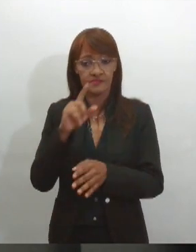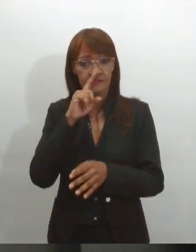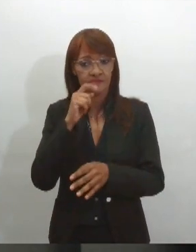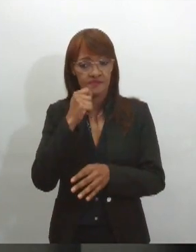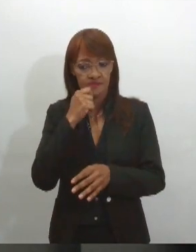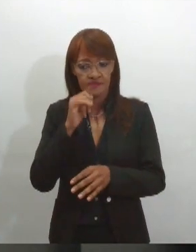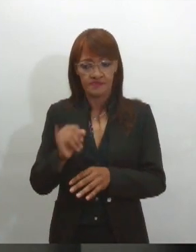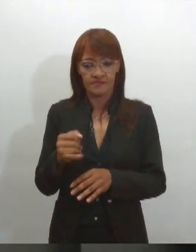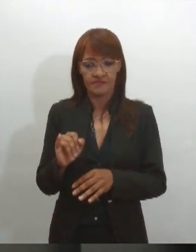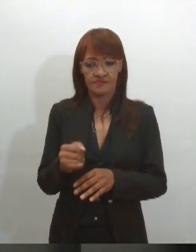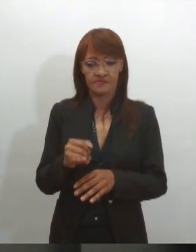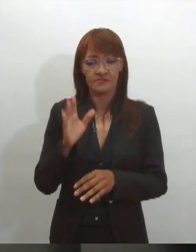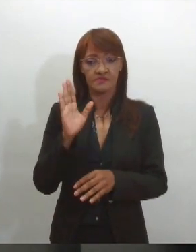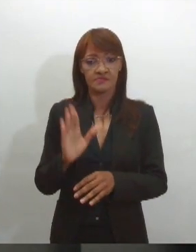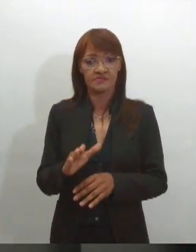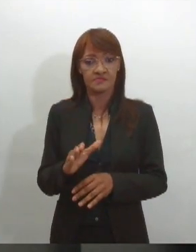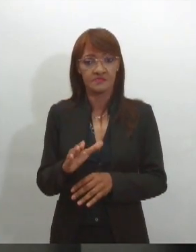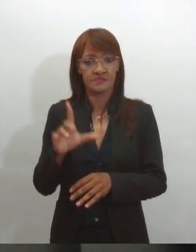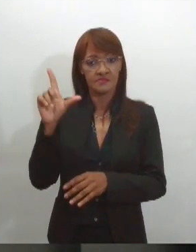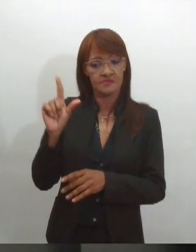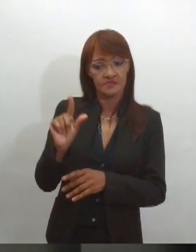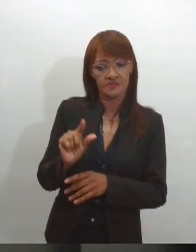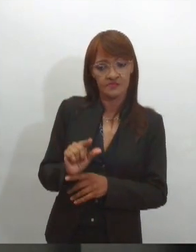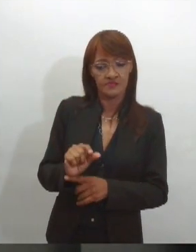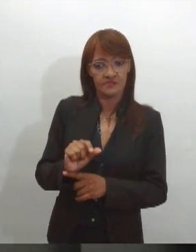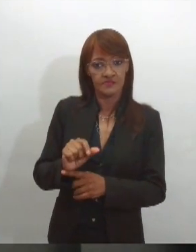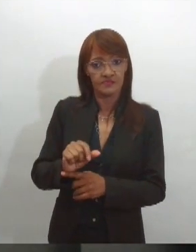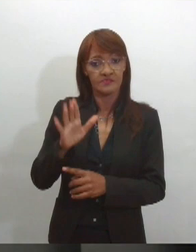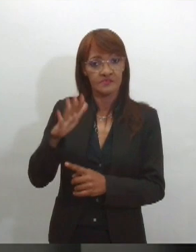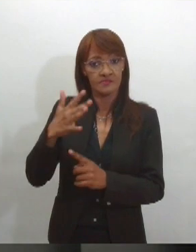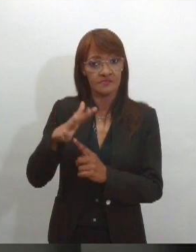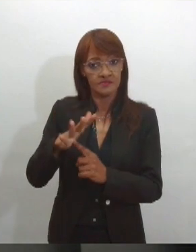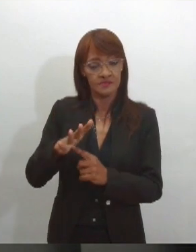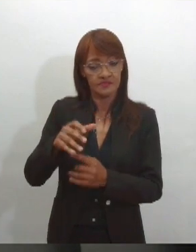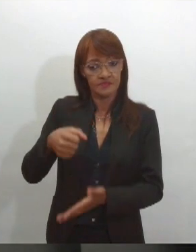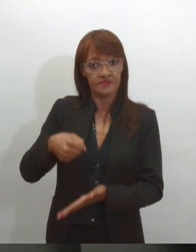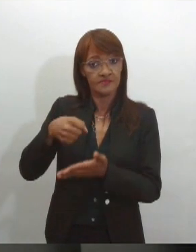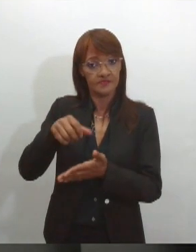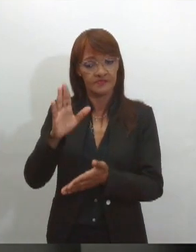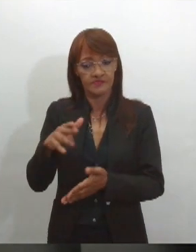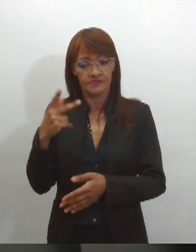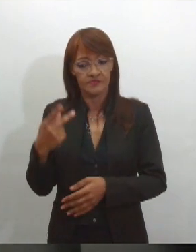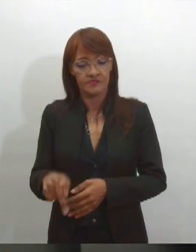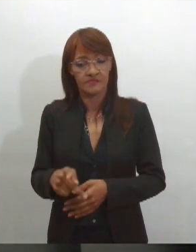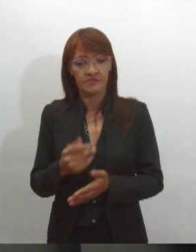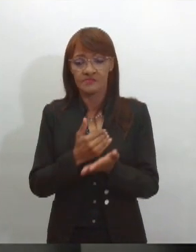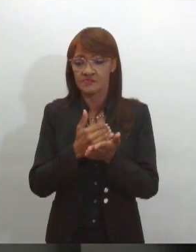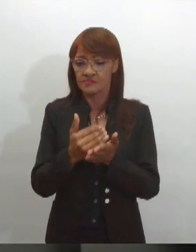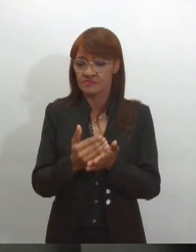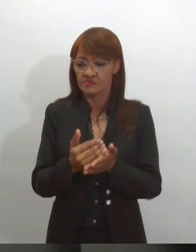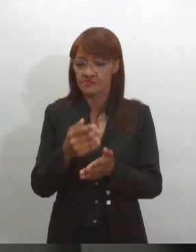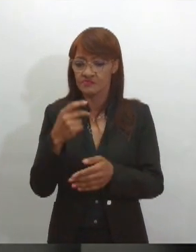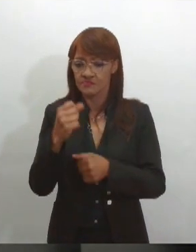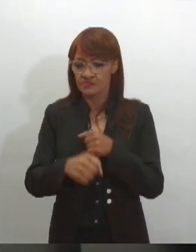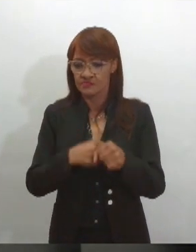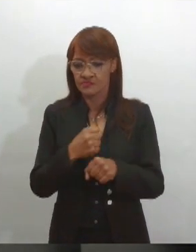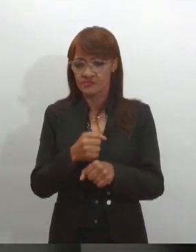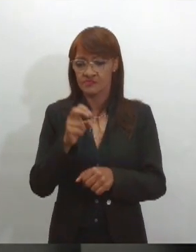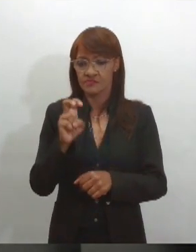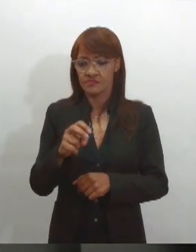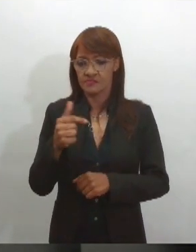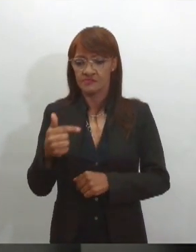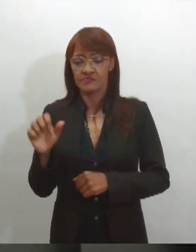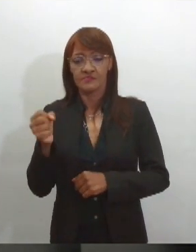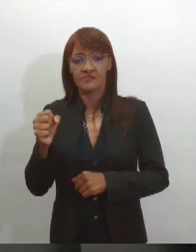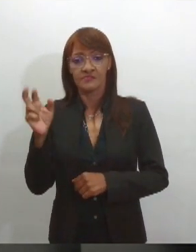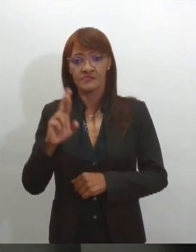cesta básica entre as capitais do país. No primeiro mês do ano, o valor da cesta básica na capital chegou a R$ 528,48.